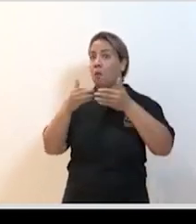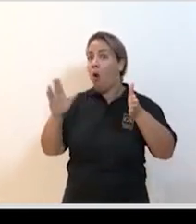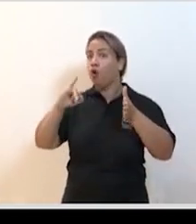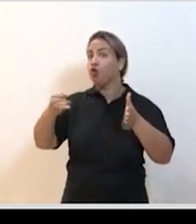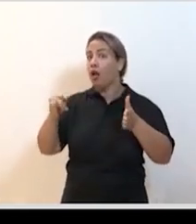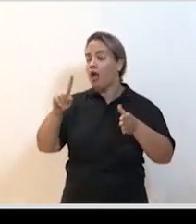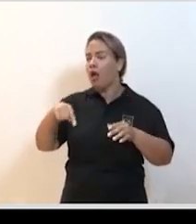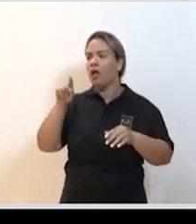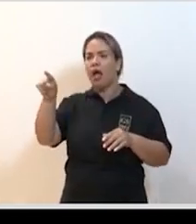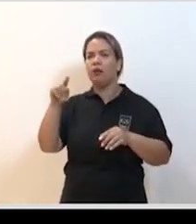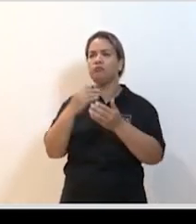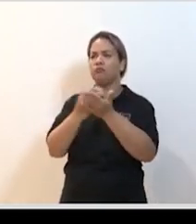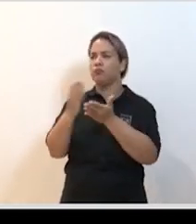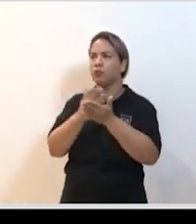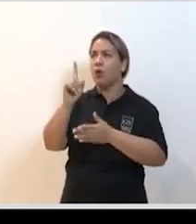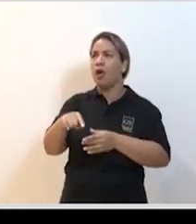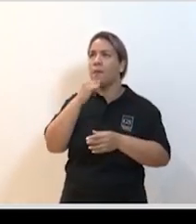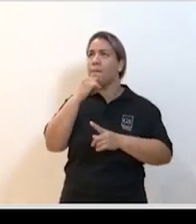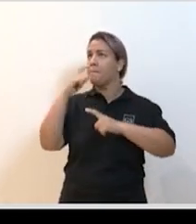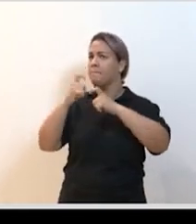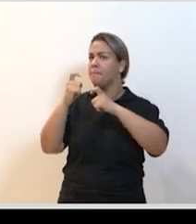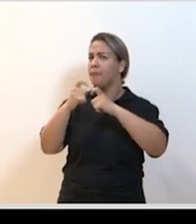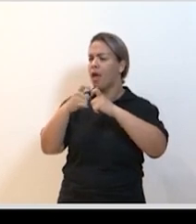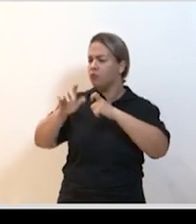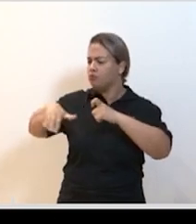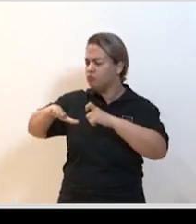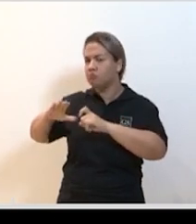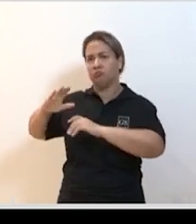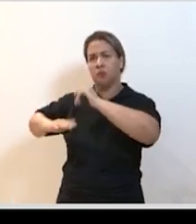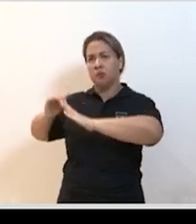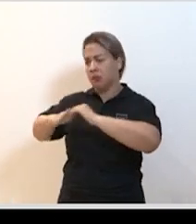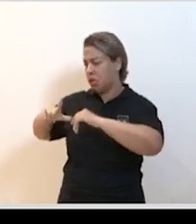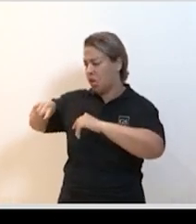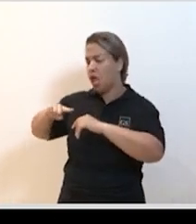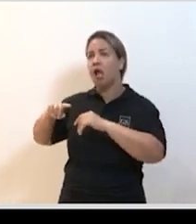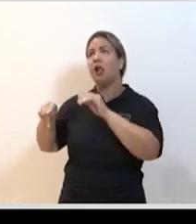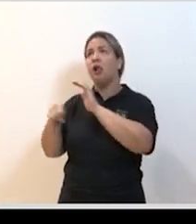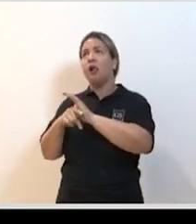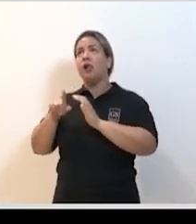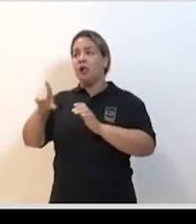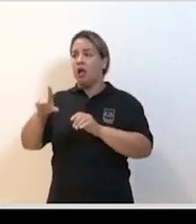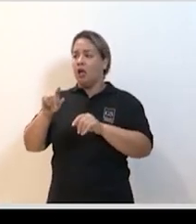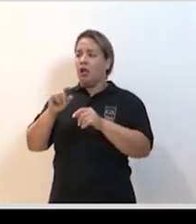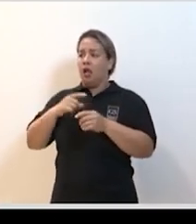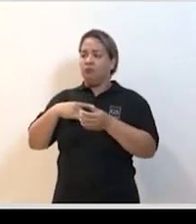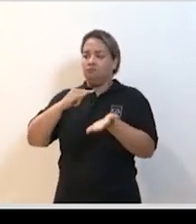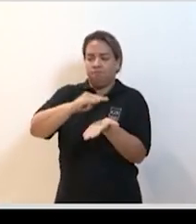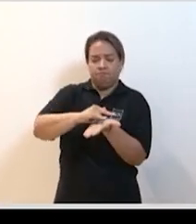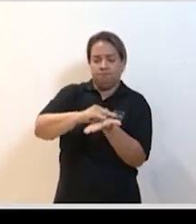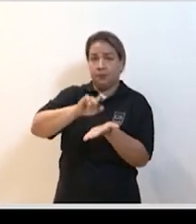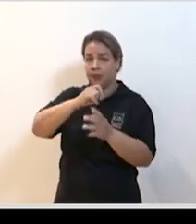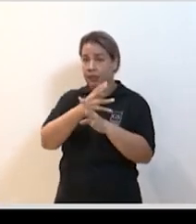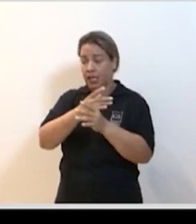os chineses começaram a perceber, os médicos chineses dessa província, na cidade de Wuhan, começam a perceber um